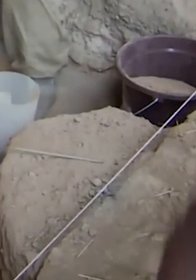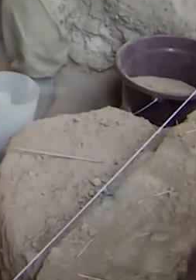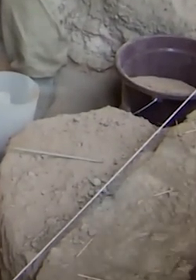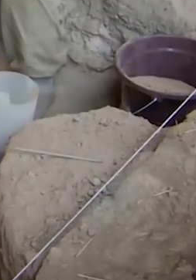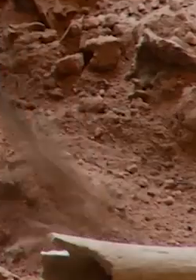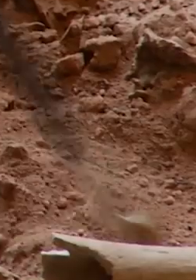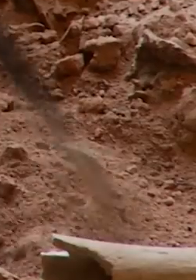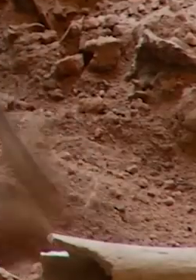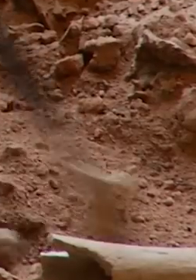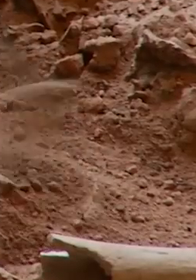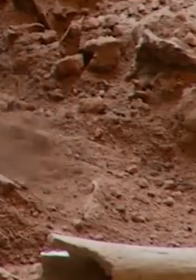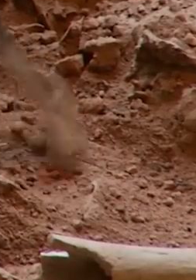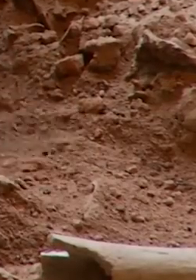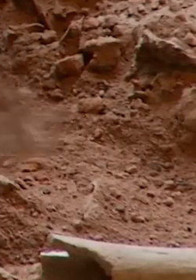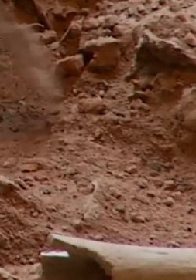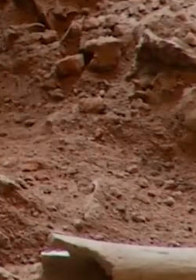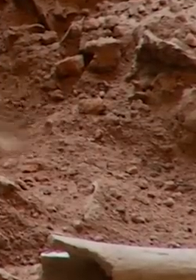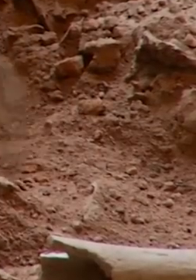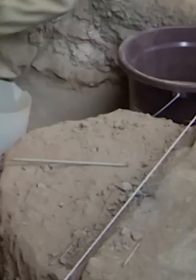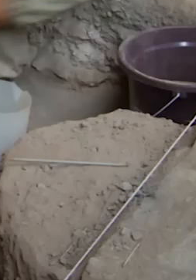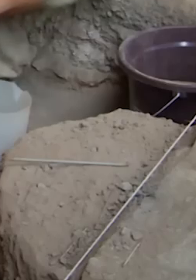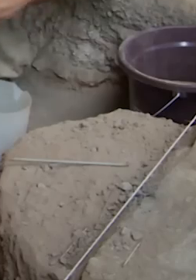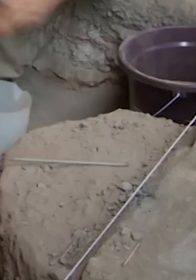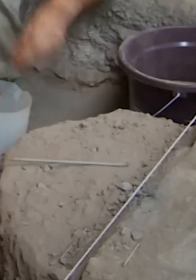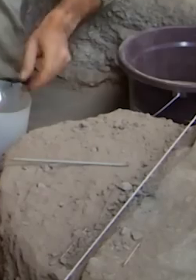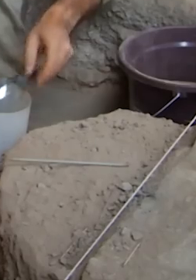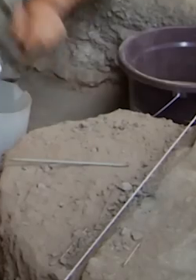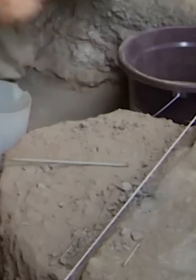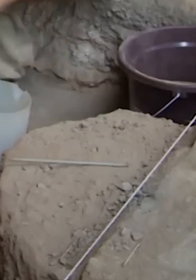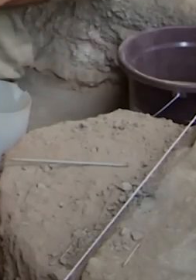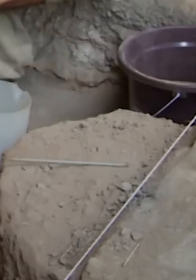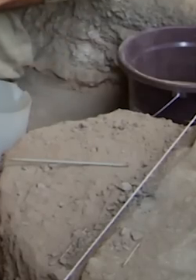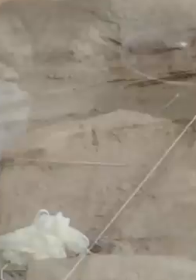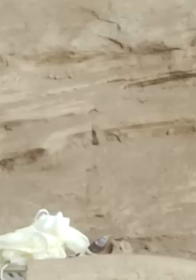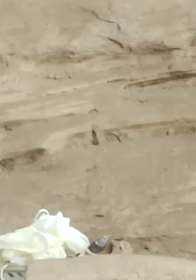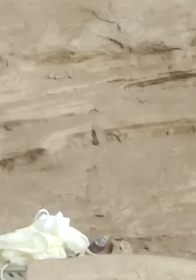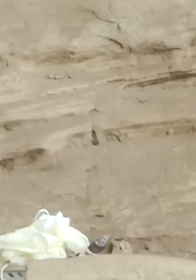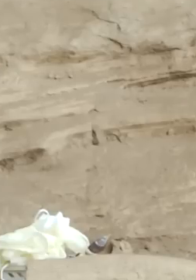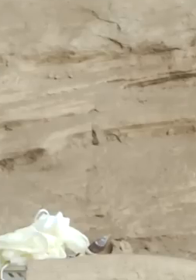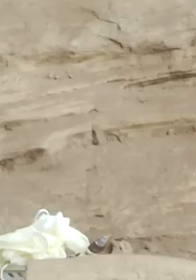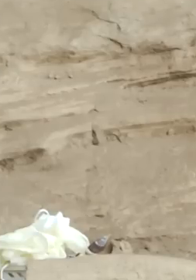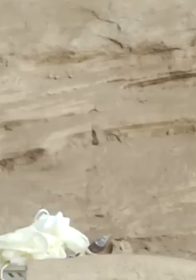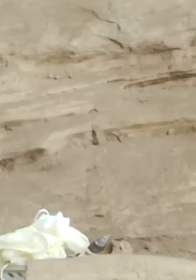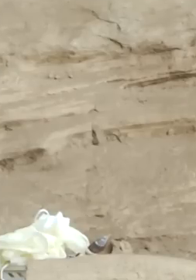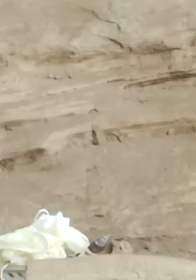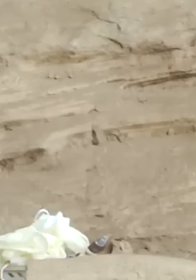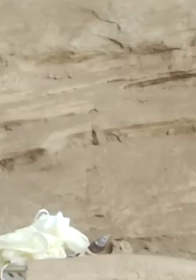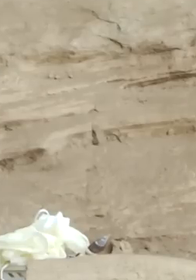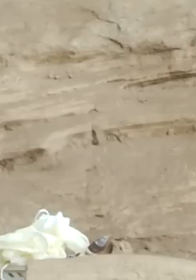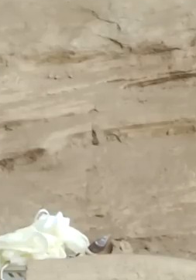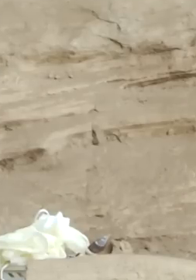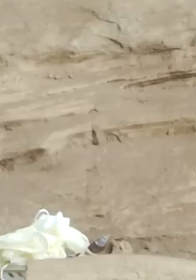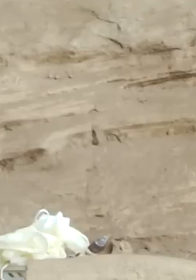fatiando o bolo e olhando essas fatias para tentar entender o bolo. O processo de tomografia que é feito na medicina,